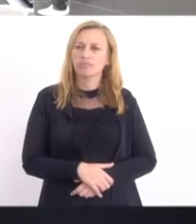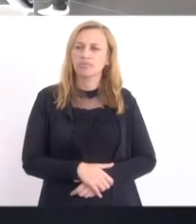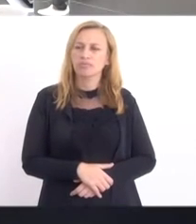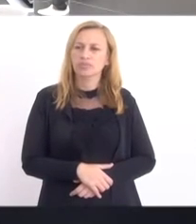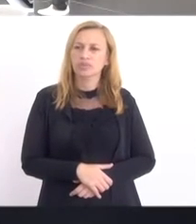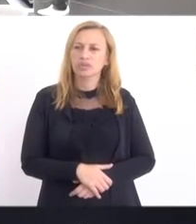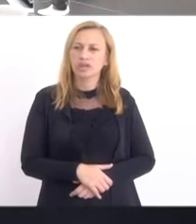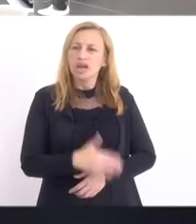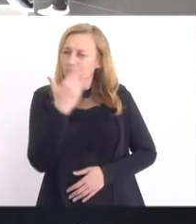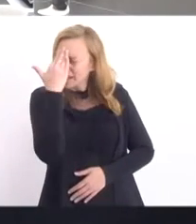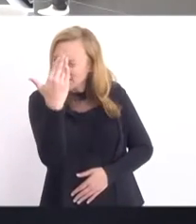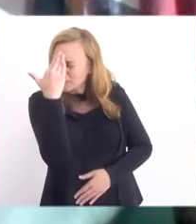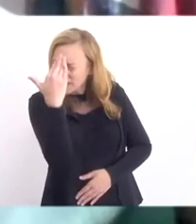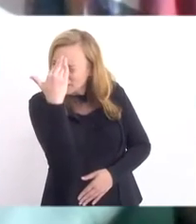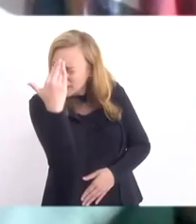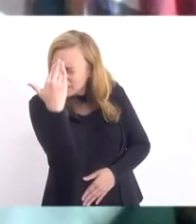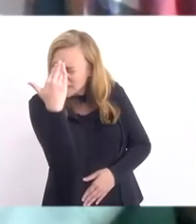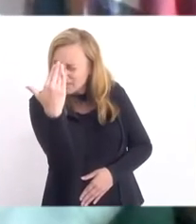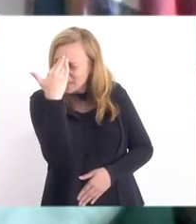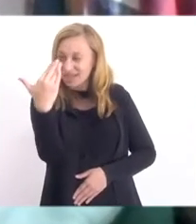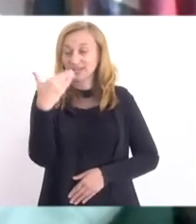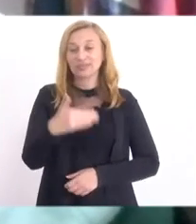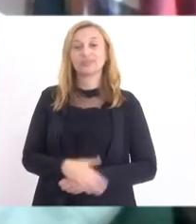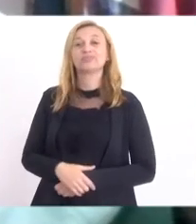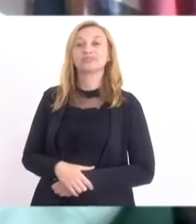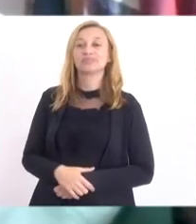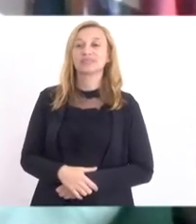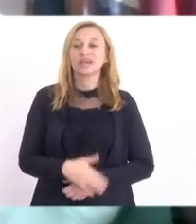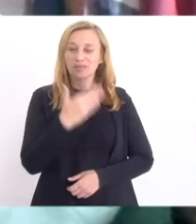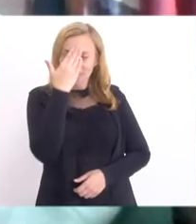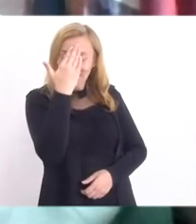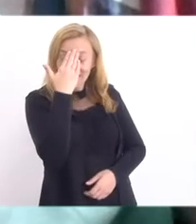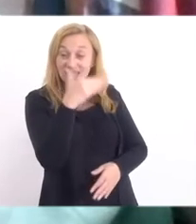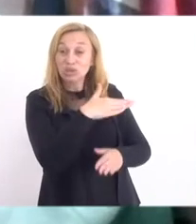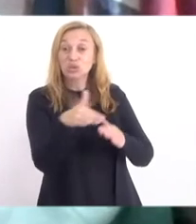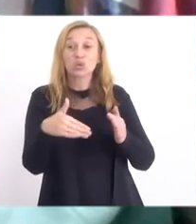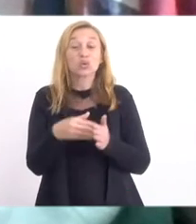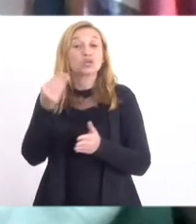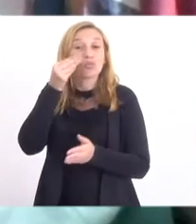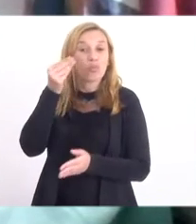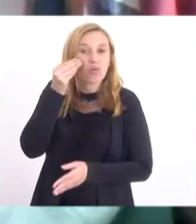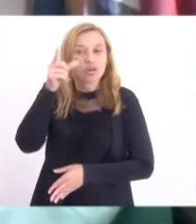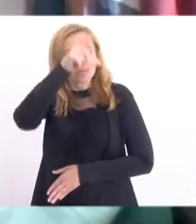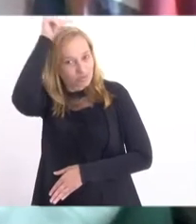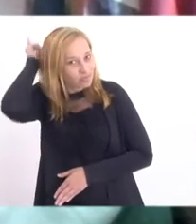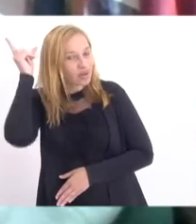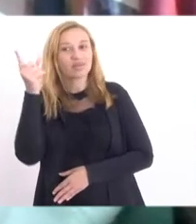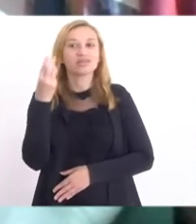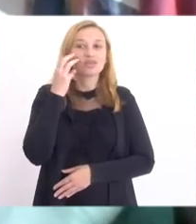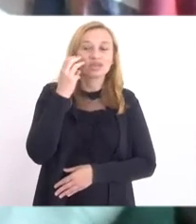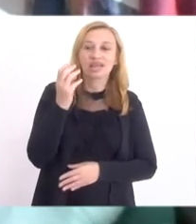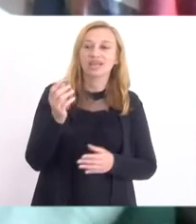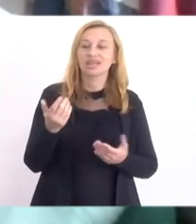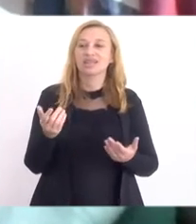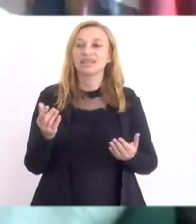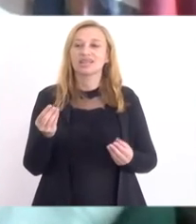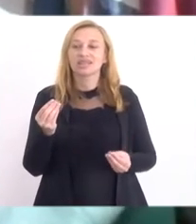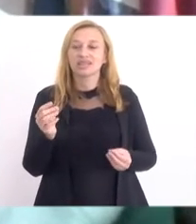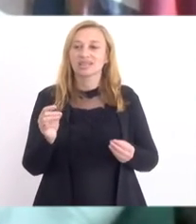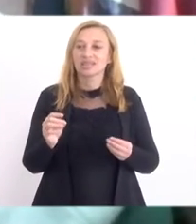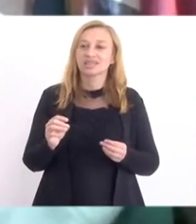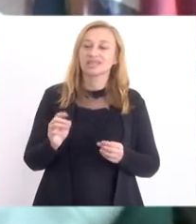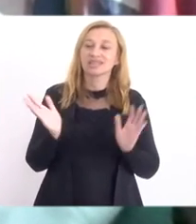Muitas graças. Autorizada a publicação. E todos os demais. Mônica, Luiz Paulo e Valdé. Valdé que está liberado. É, ela